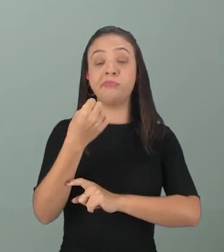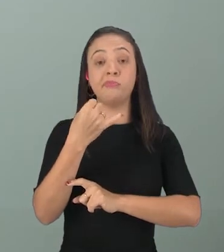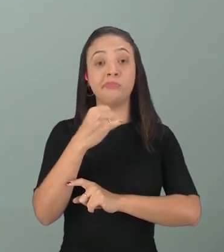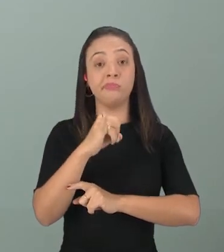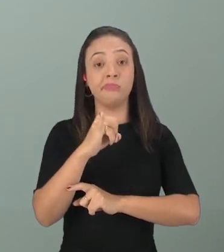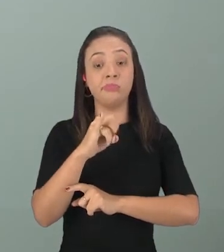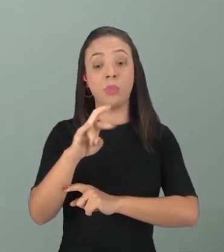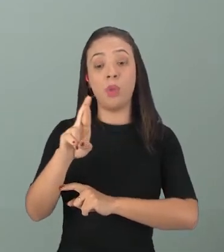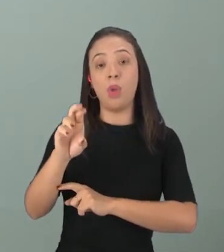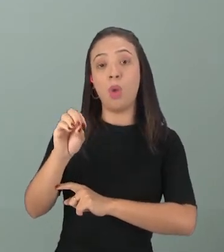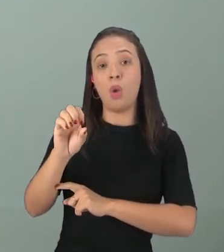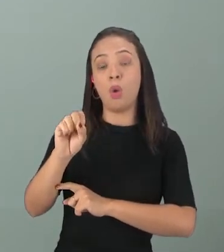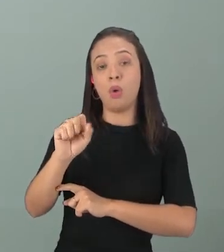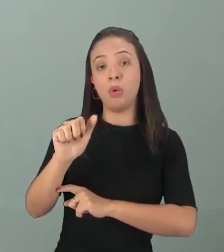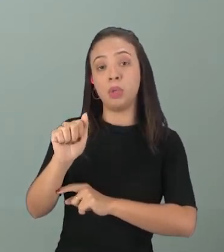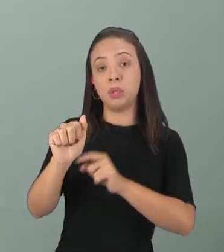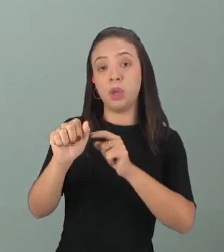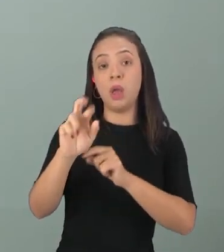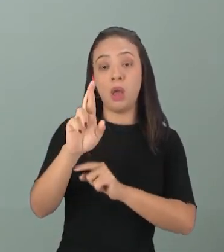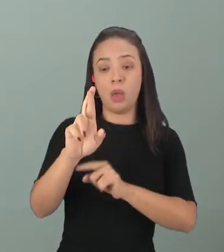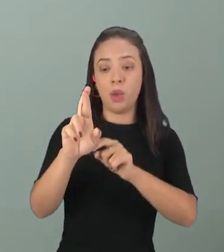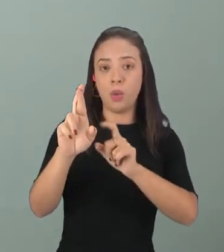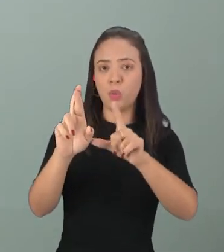eu falo rosa com letra minúscula,